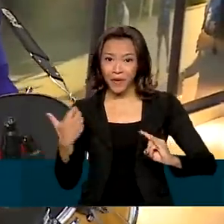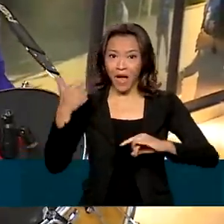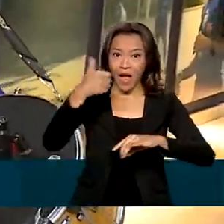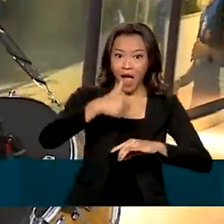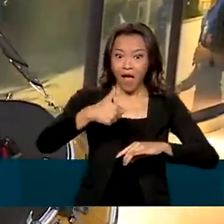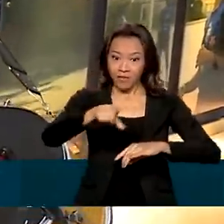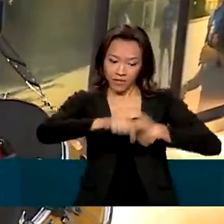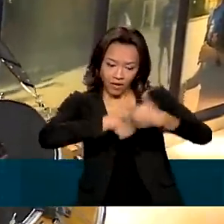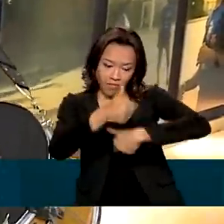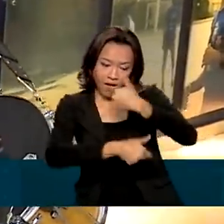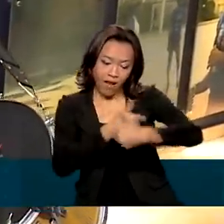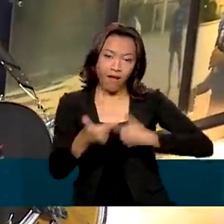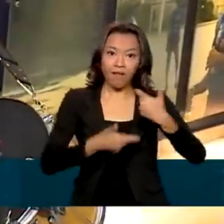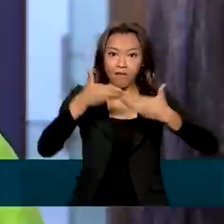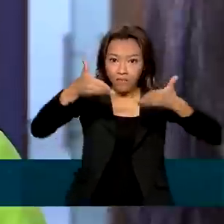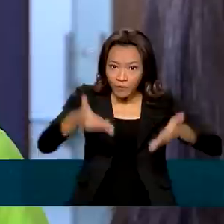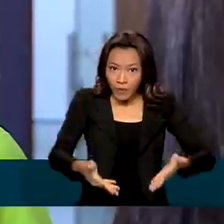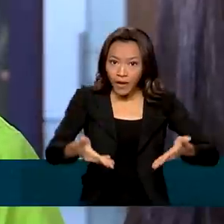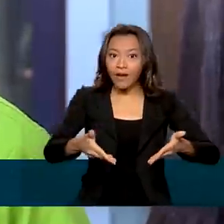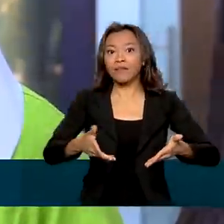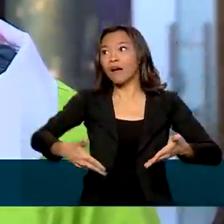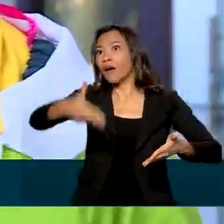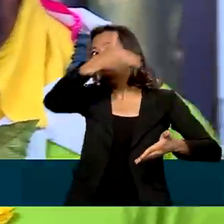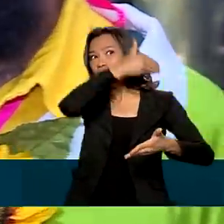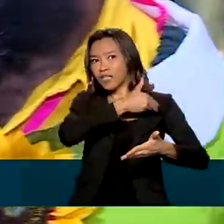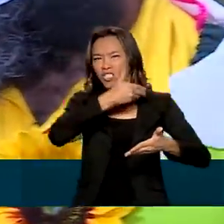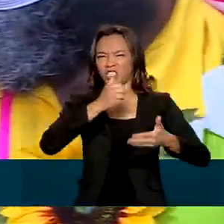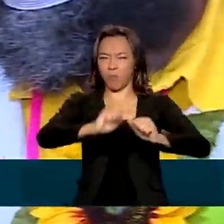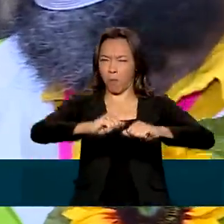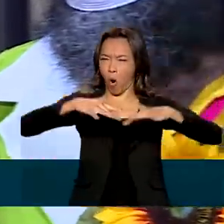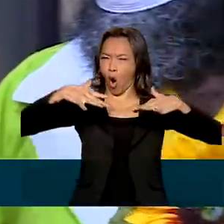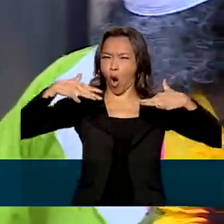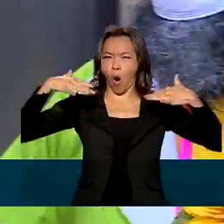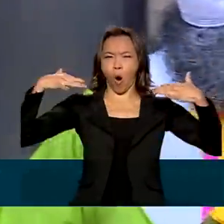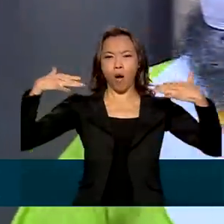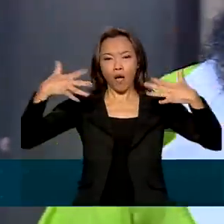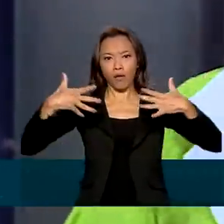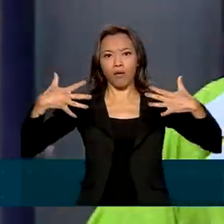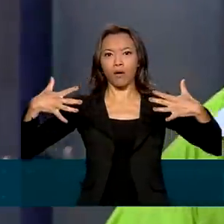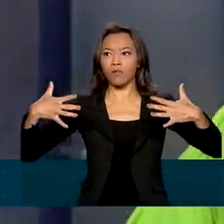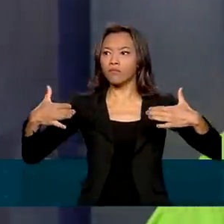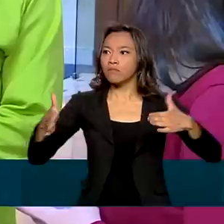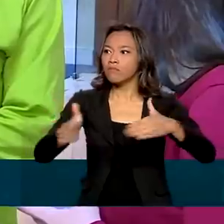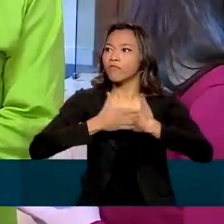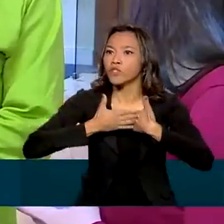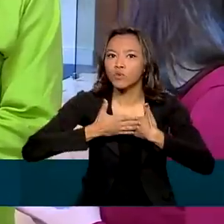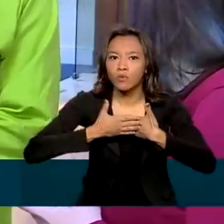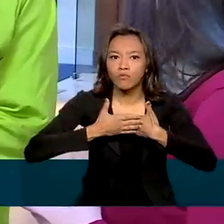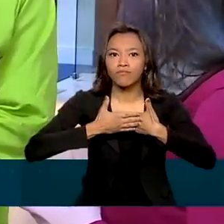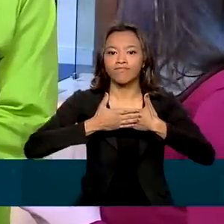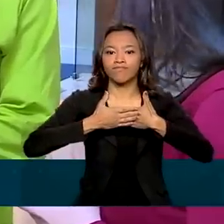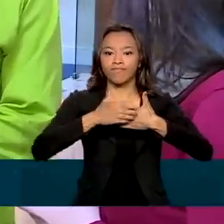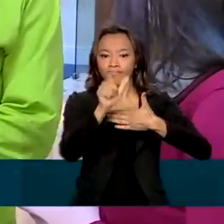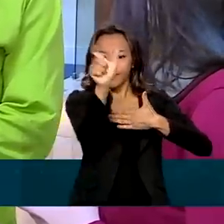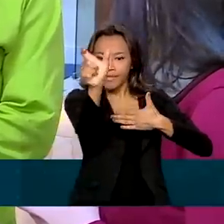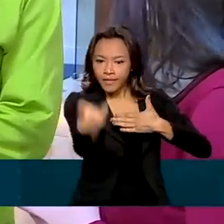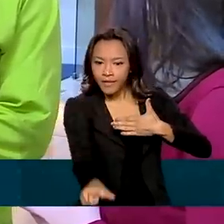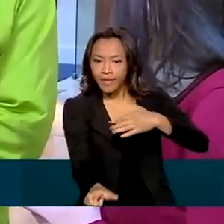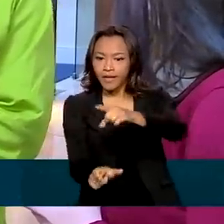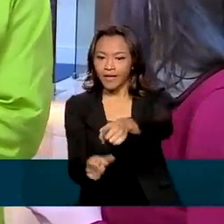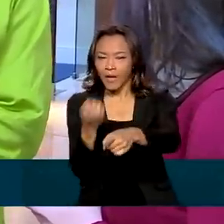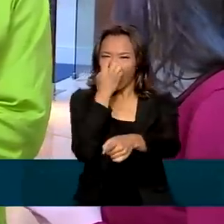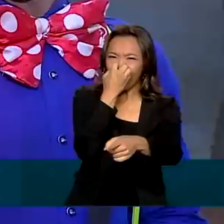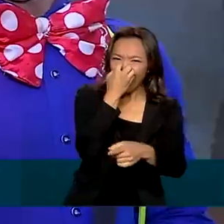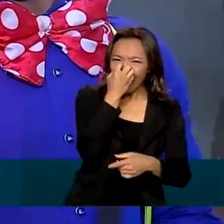companhia Pilombetagem trabalham, antes com plateias aglomeradas, silenciou. E o Robson, que interpreta o